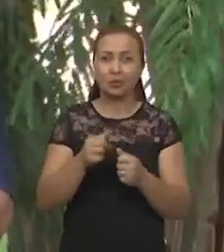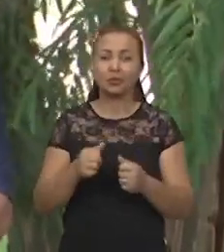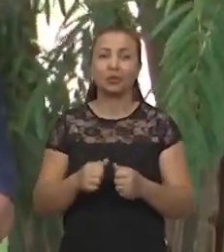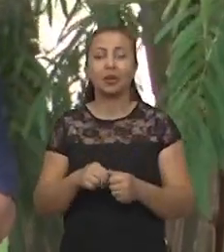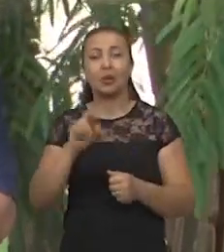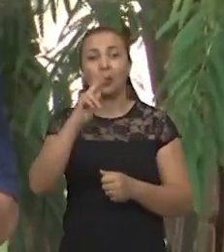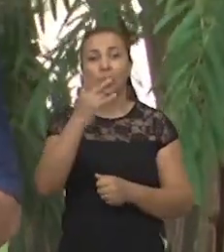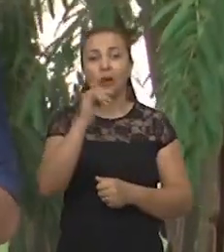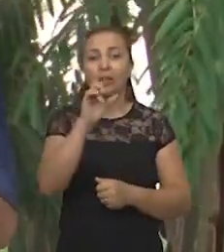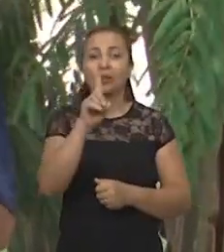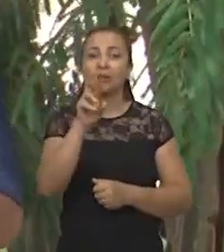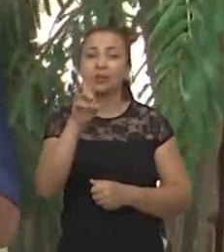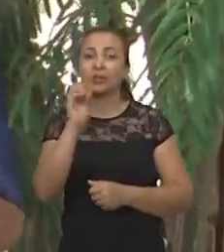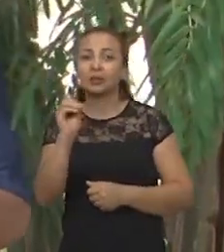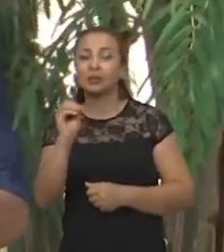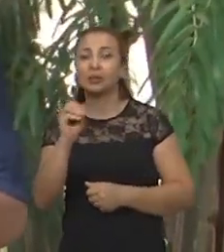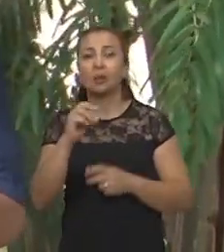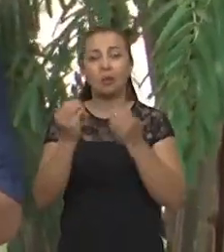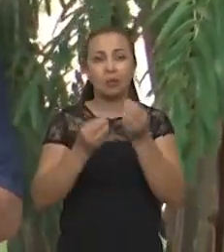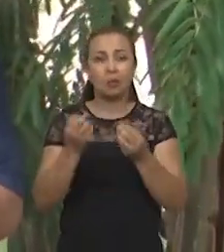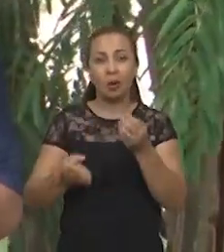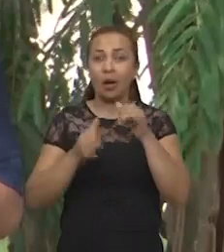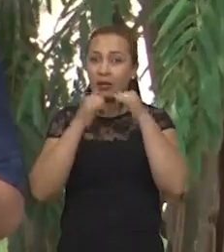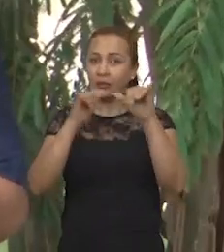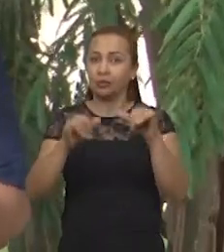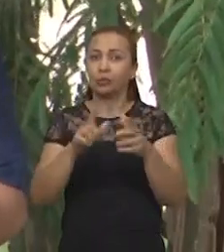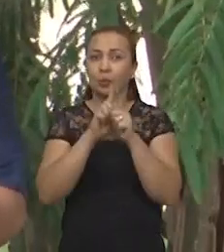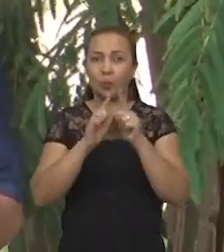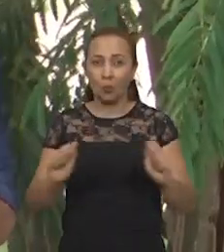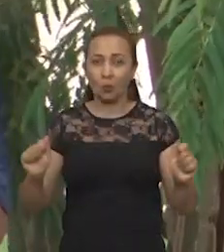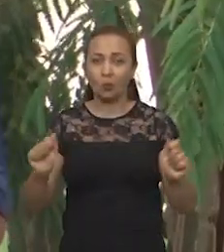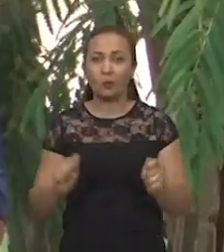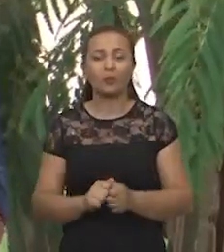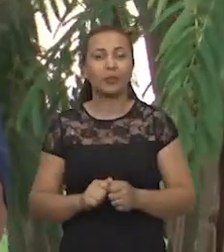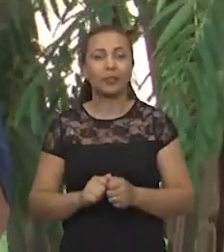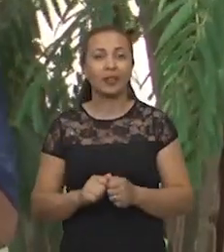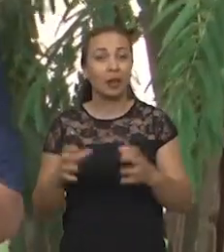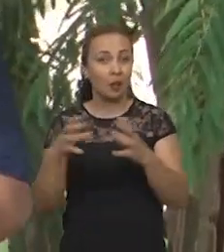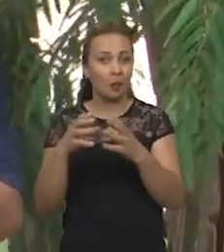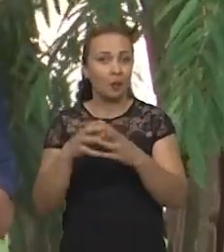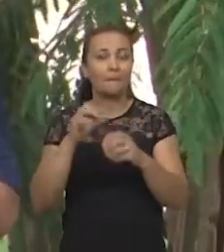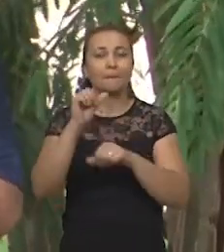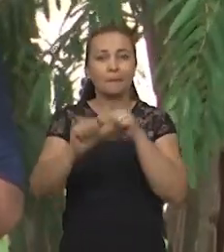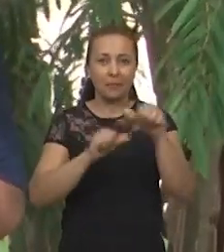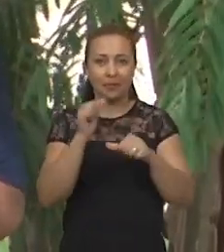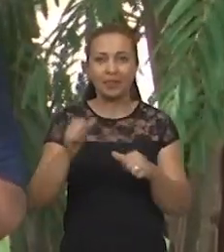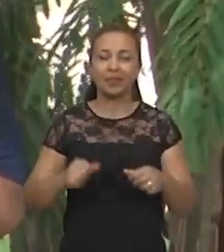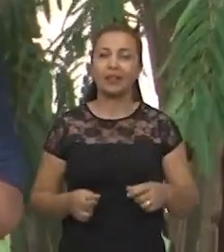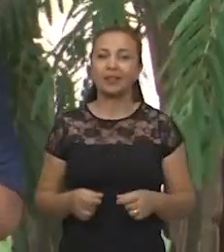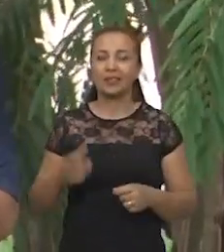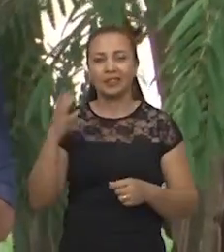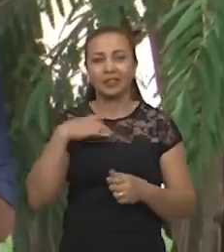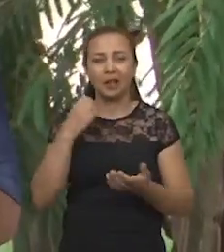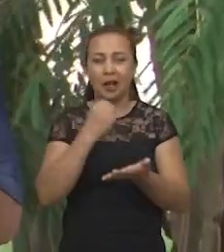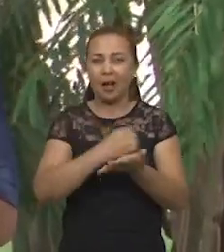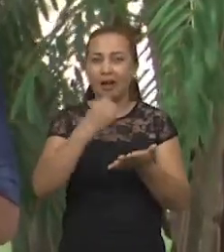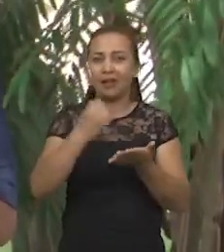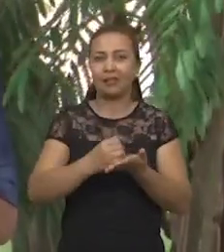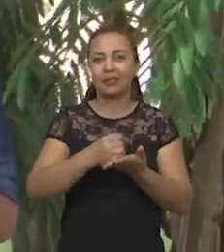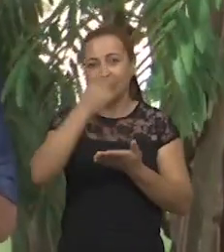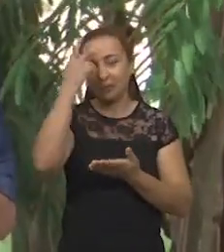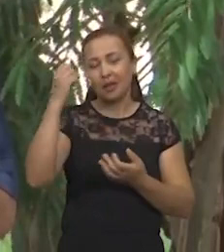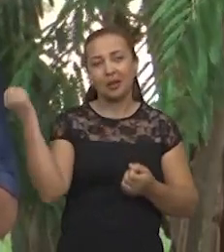produção do hidrogênio como fonte de energia limpa e as alternativas desenvolvidas pelo grupo já renderam mais uma carta